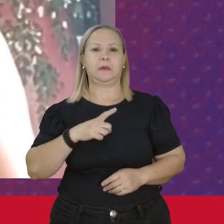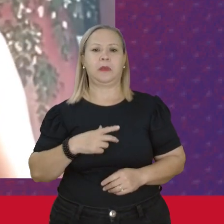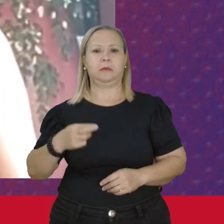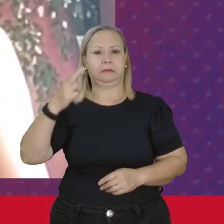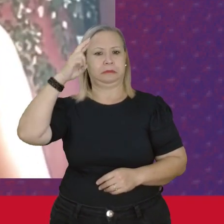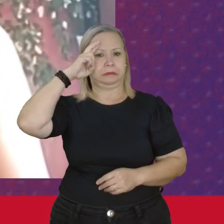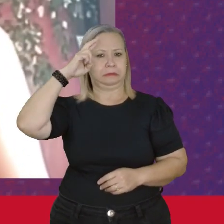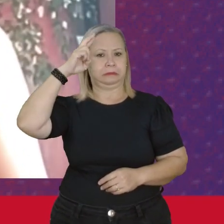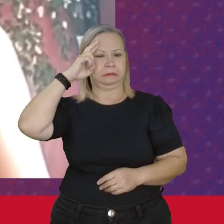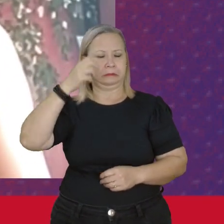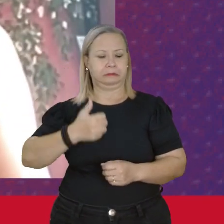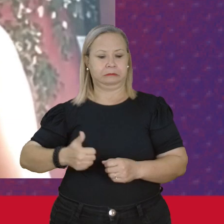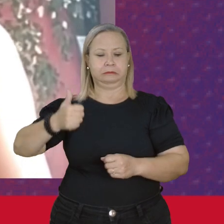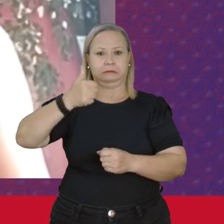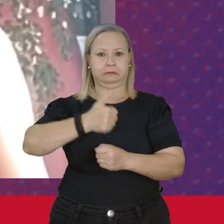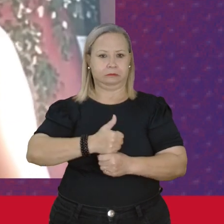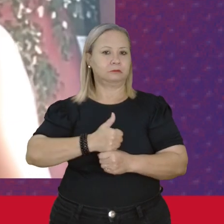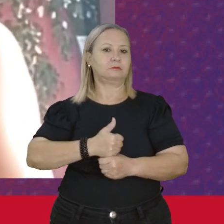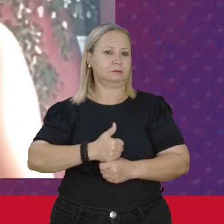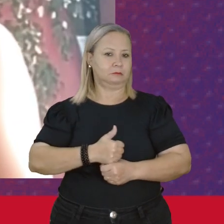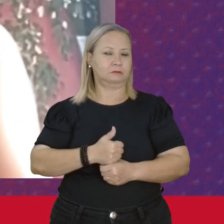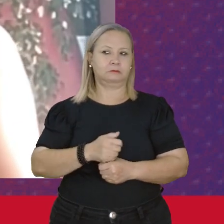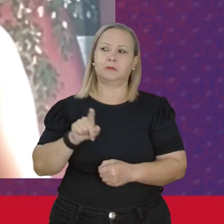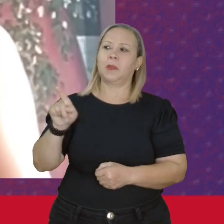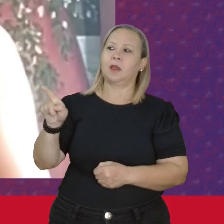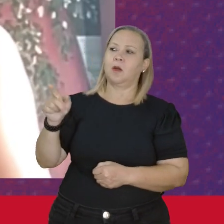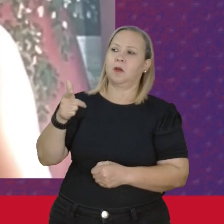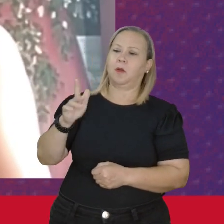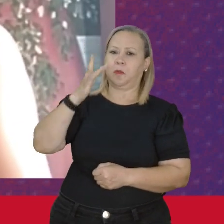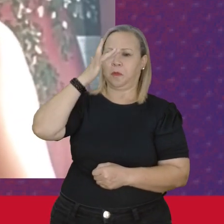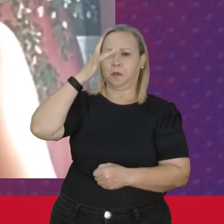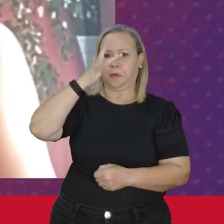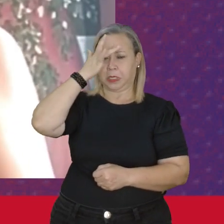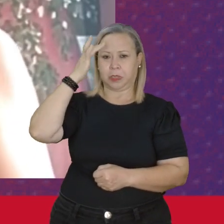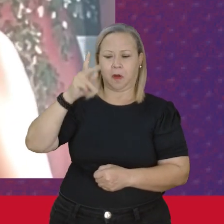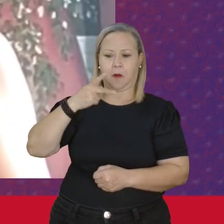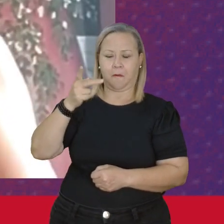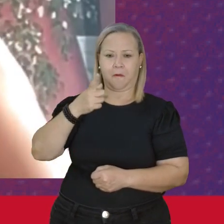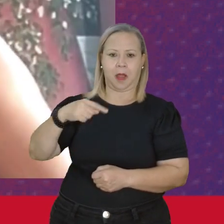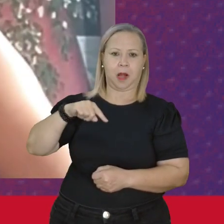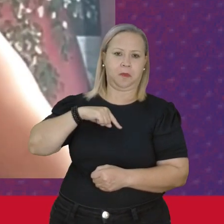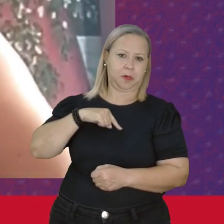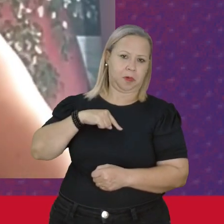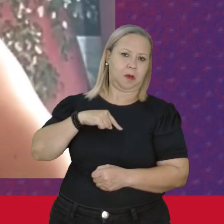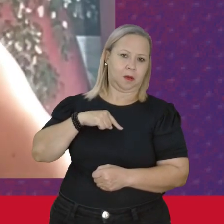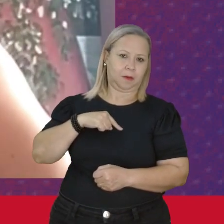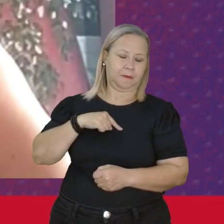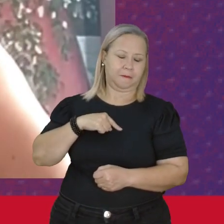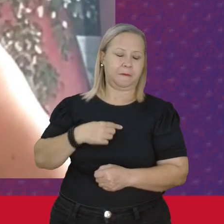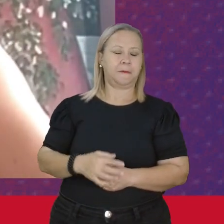Não Que ele Que que fala Por nós Então eu sempre Eu